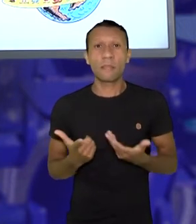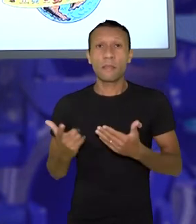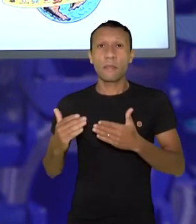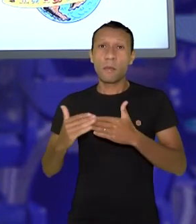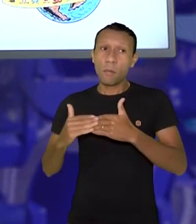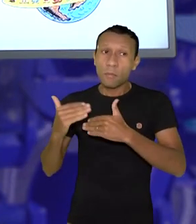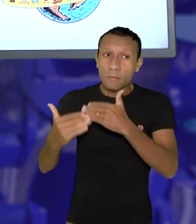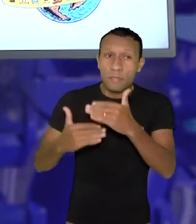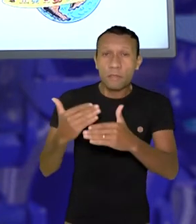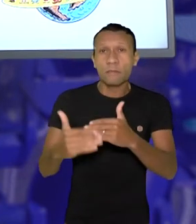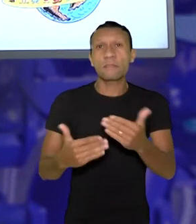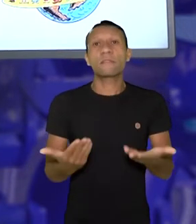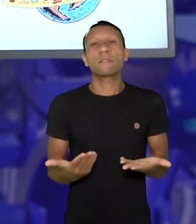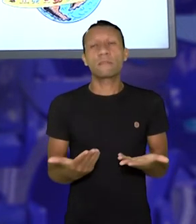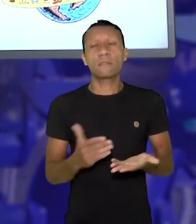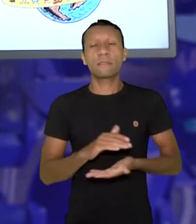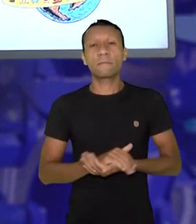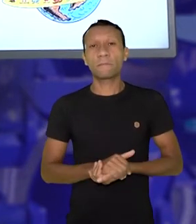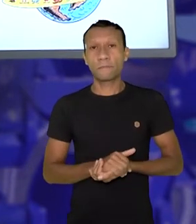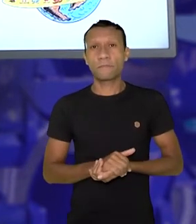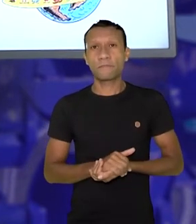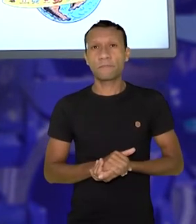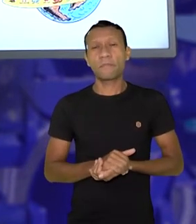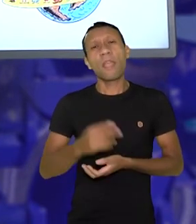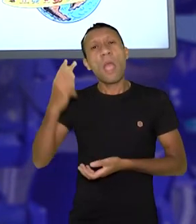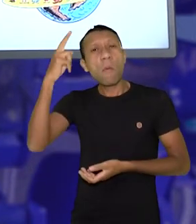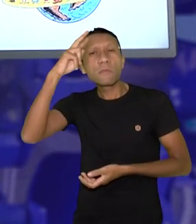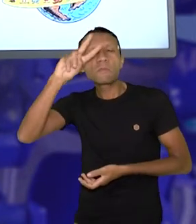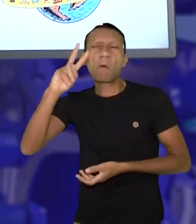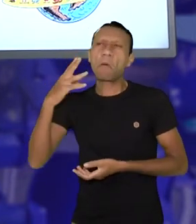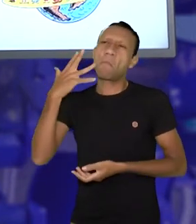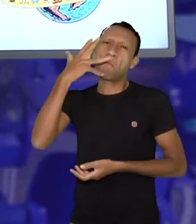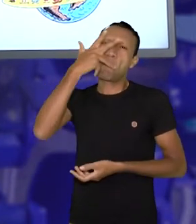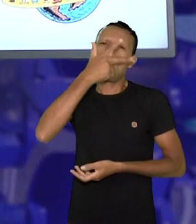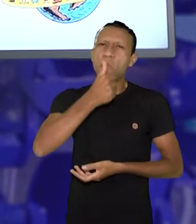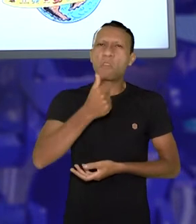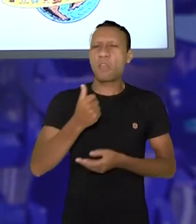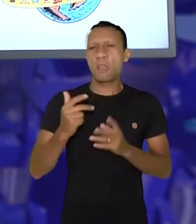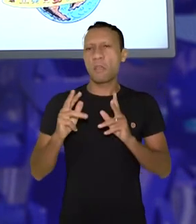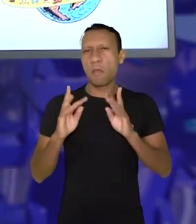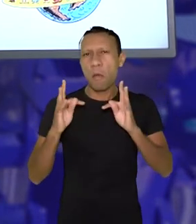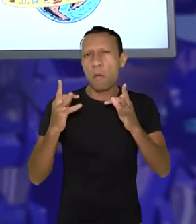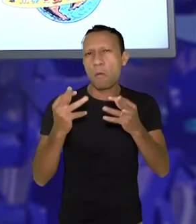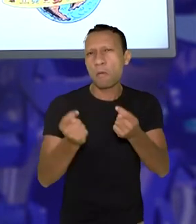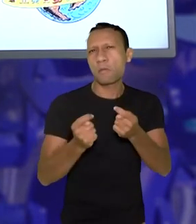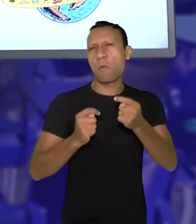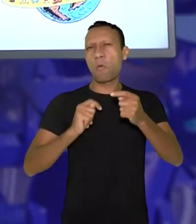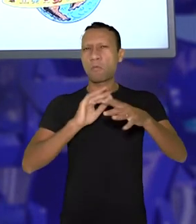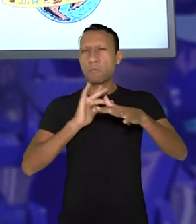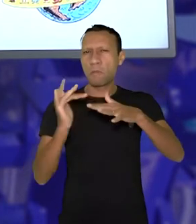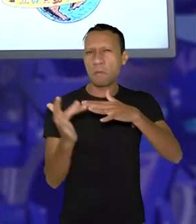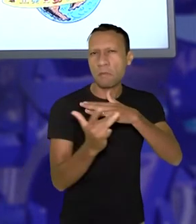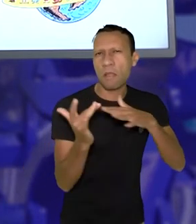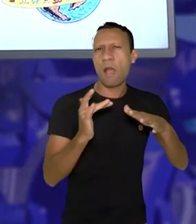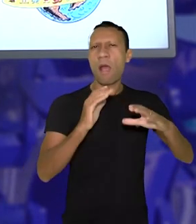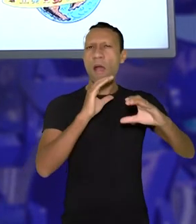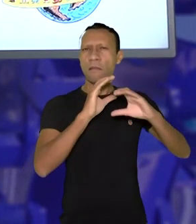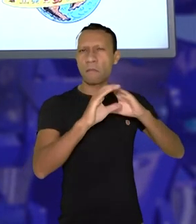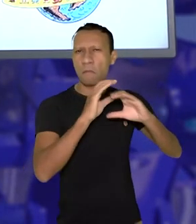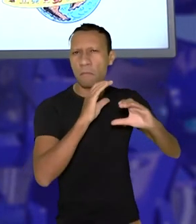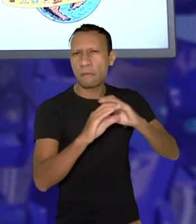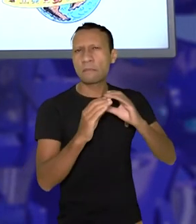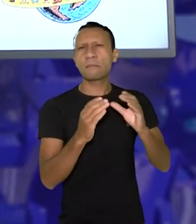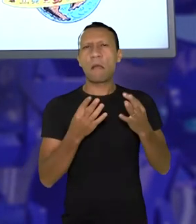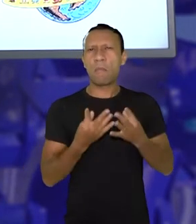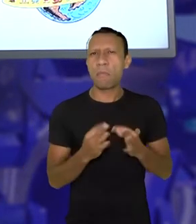consequentemente, em outras palavras, é uma história muito bonita dizer que todo mundo tem acesso à tecnologia, que todo mundo tem